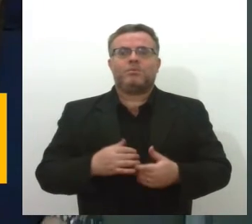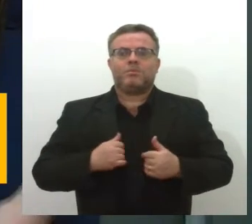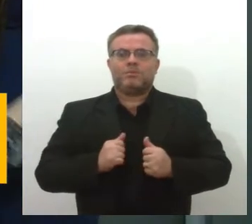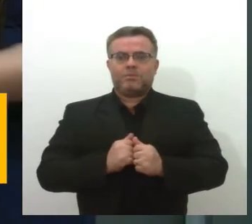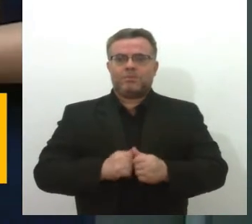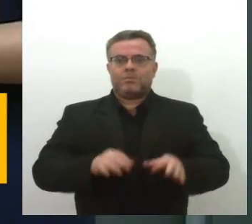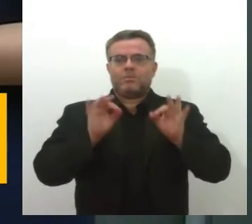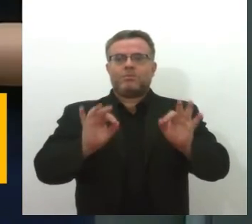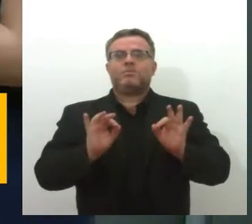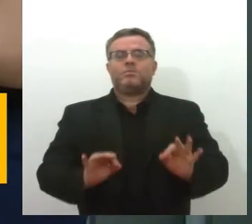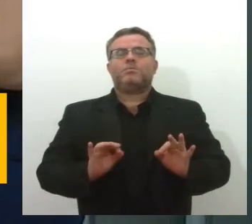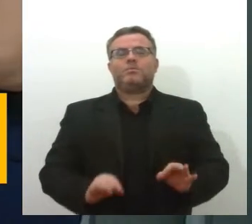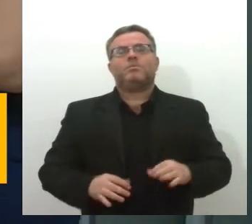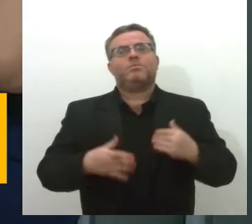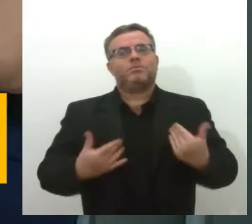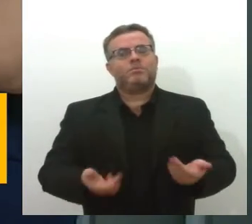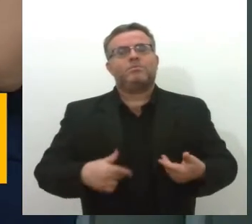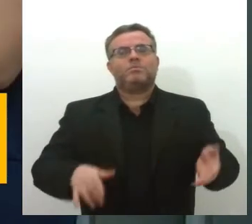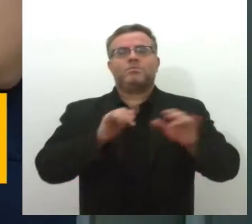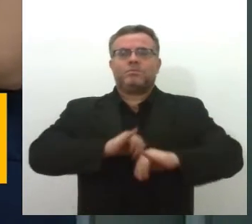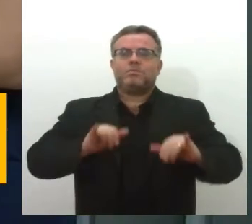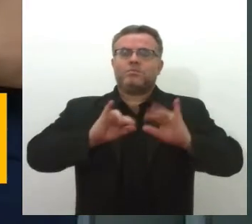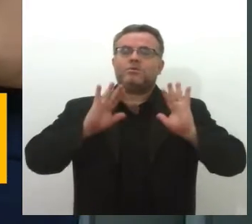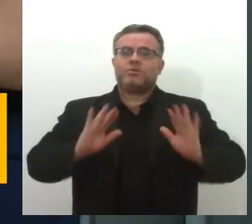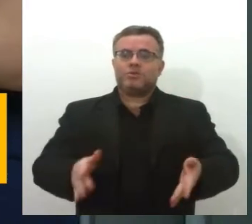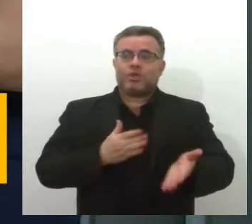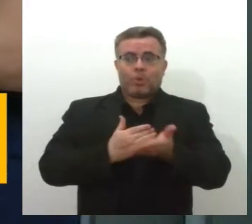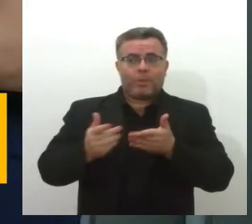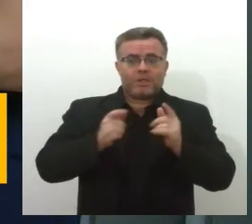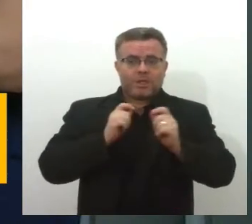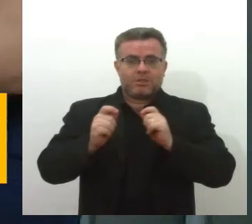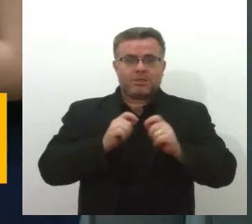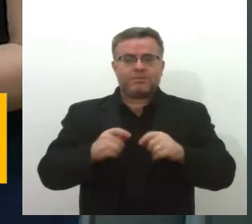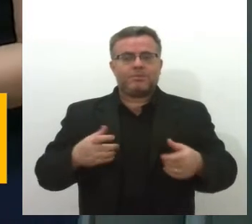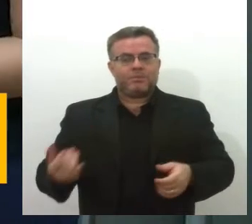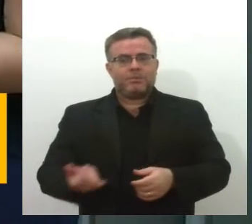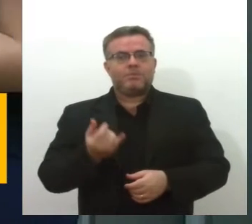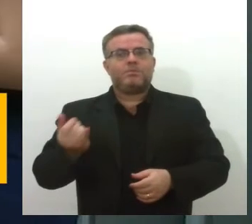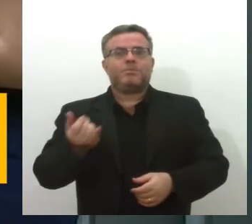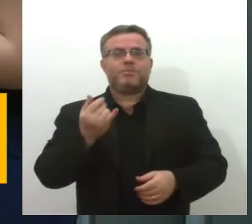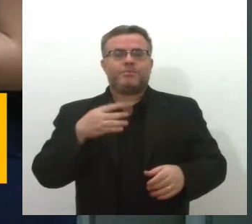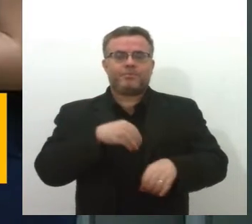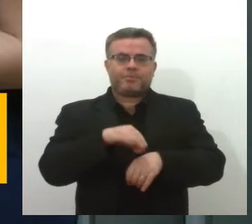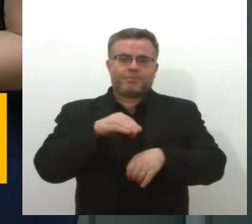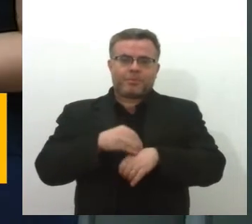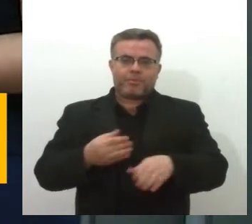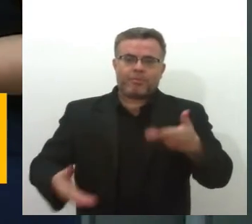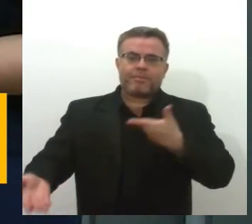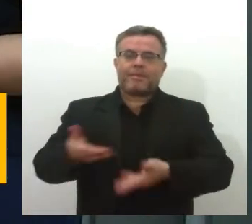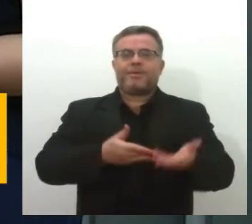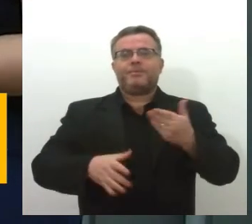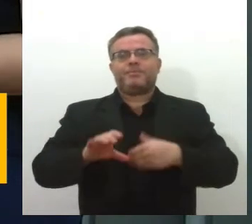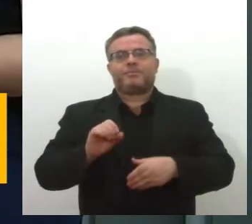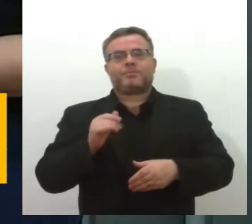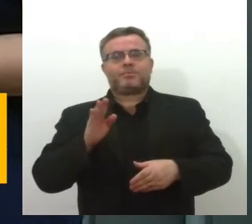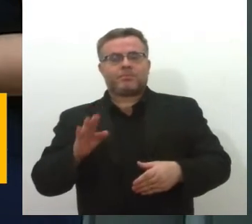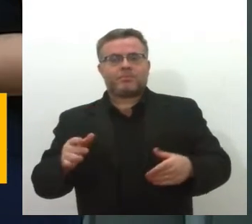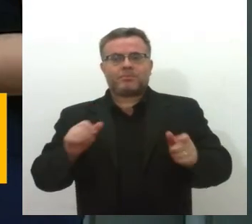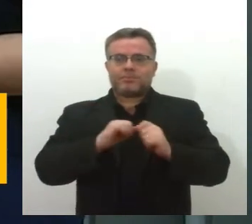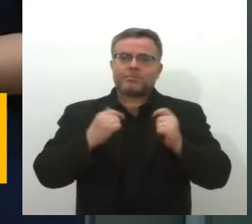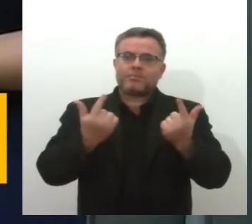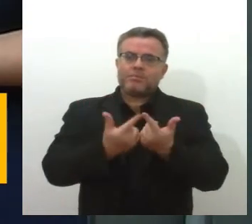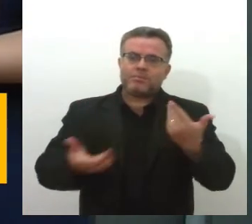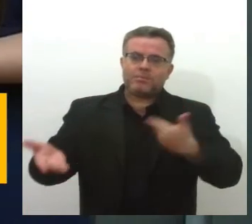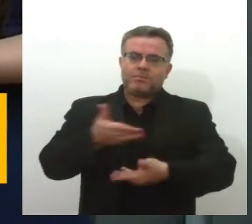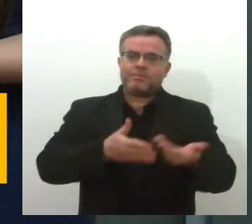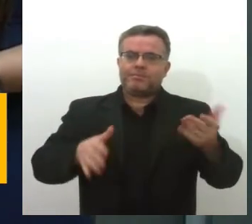Exatamente. E como eu comentei no início da entrevista, né, doutor, é muito importante essa parceria, por exemplo, da OAB com a Assembleia Legislativa em prol da população